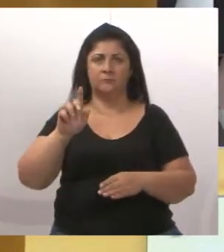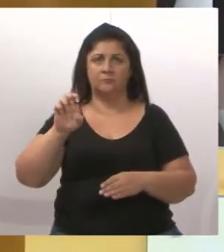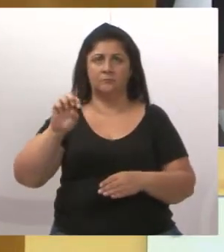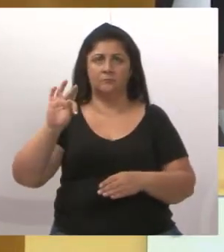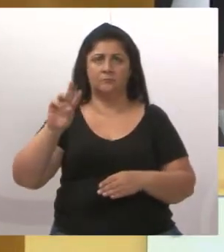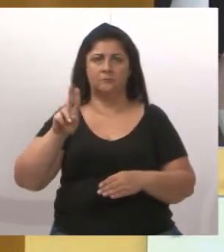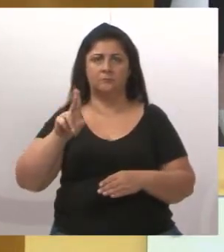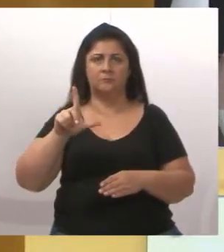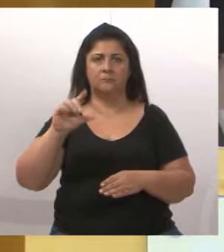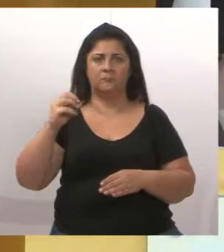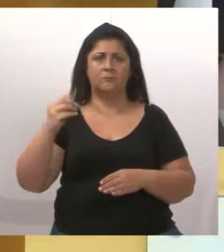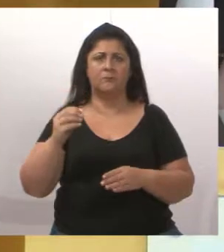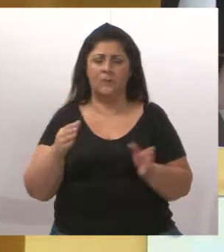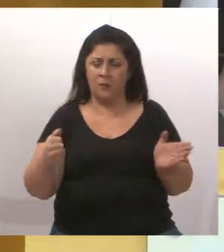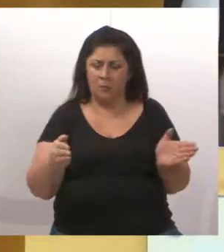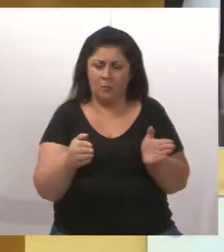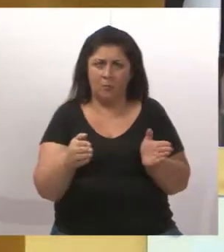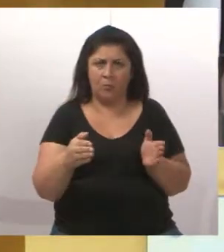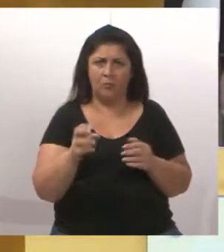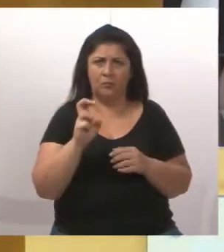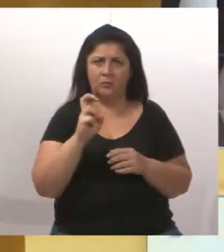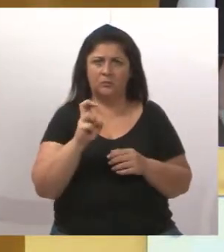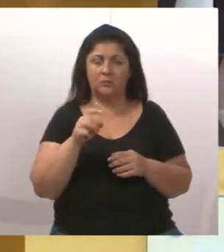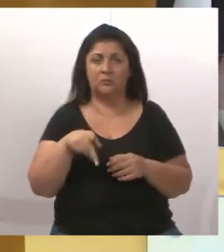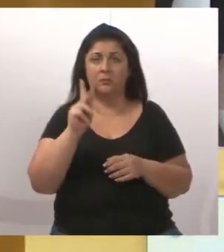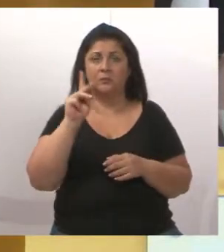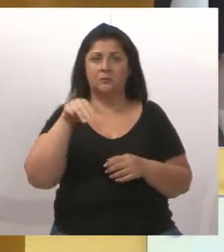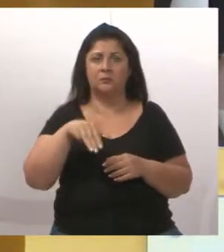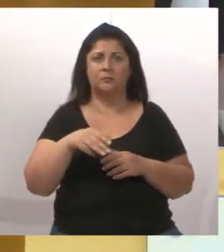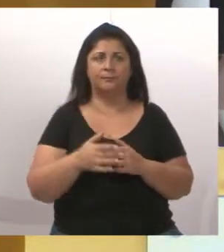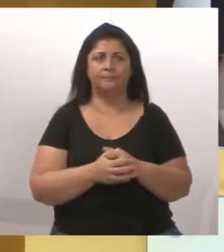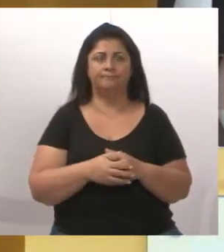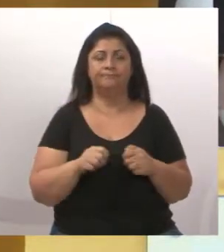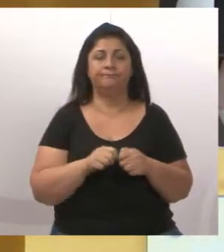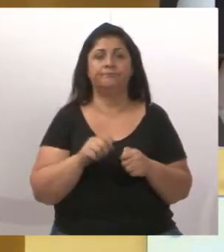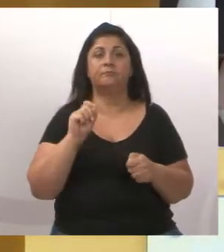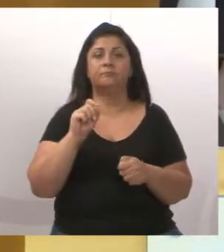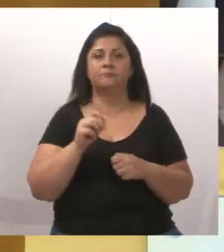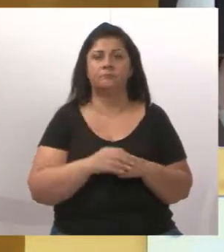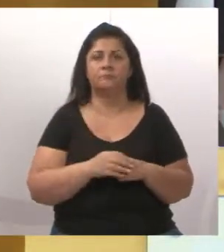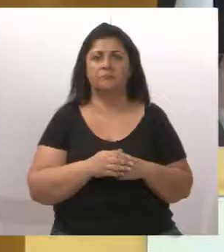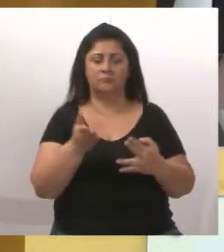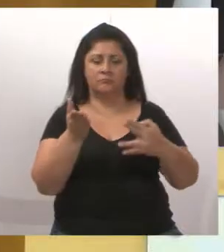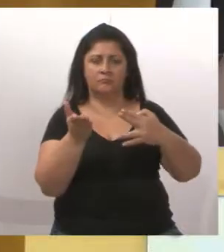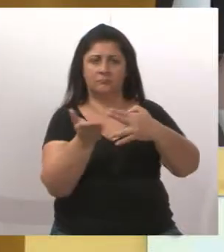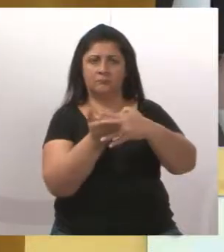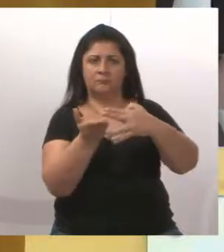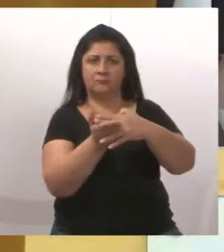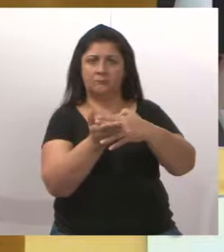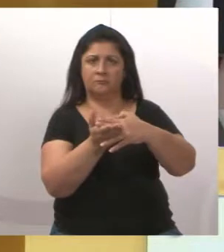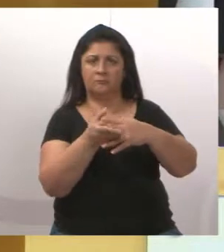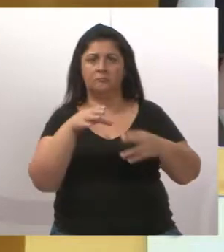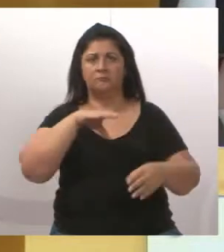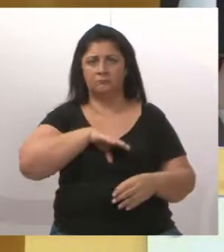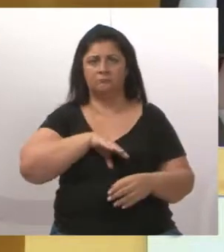tem menos de 5 quilômetros. E fizeram o quê? Dividiram a nossa cidade ao meio.